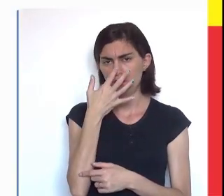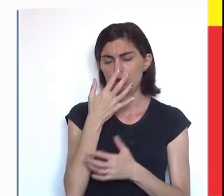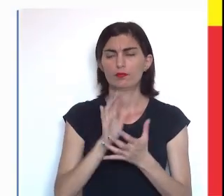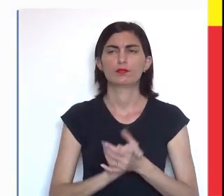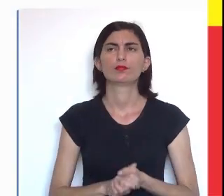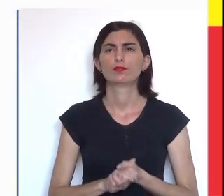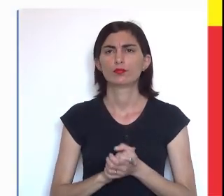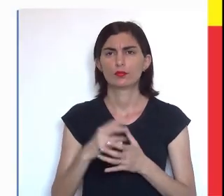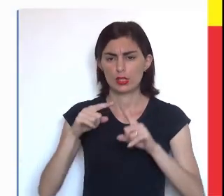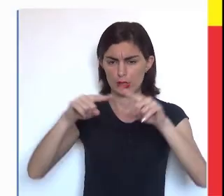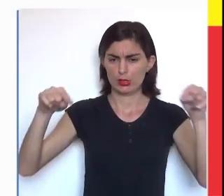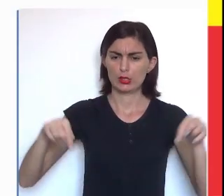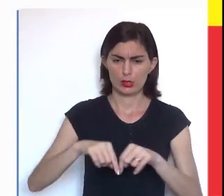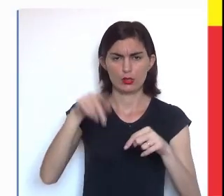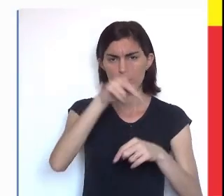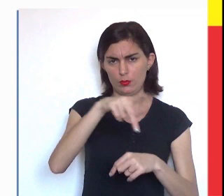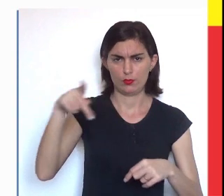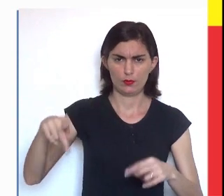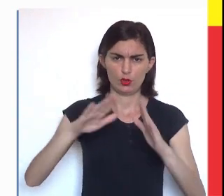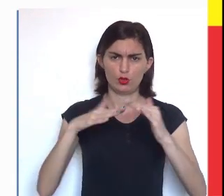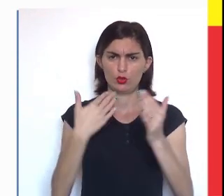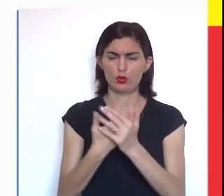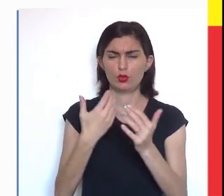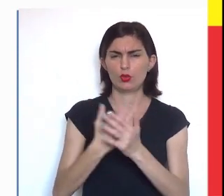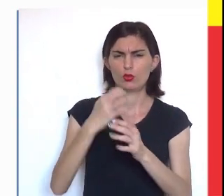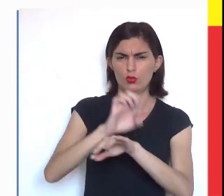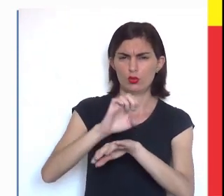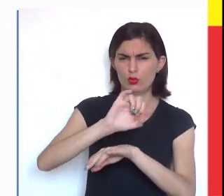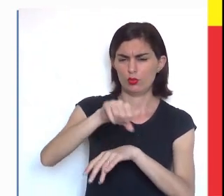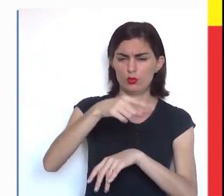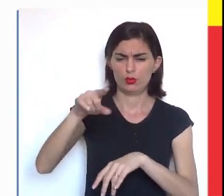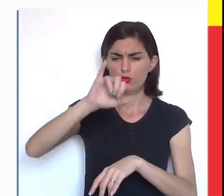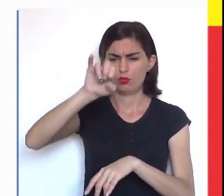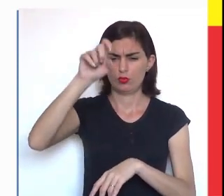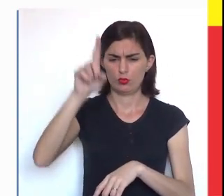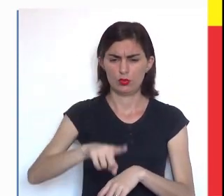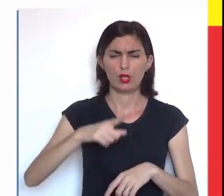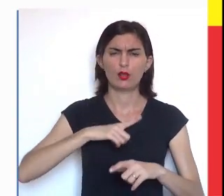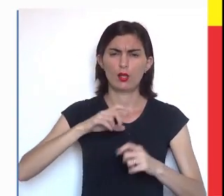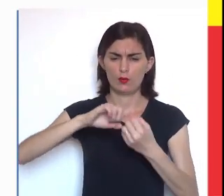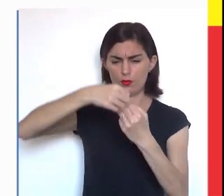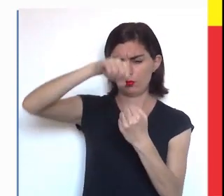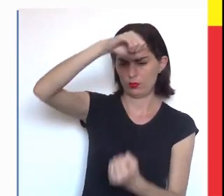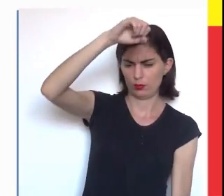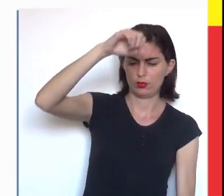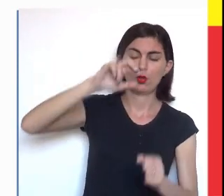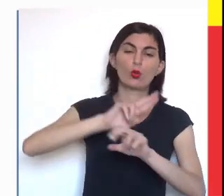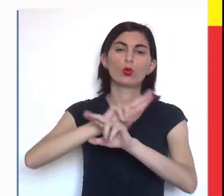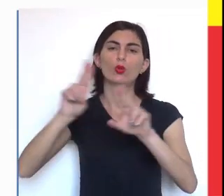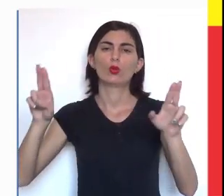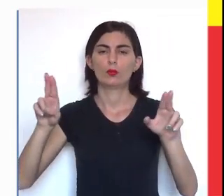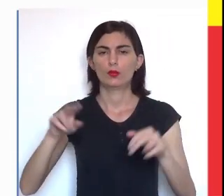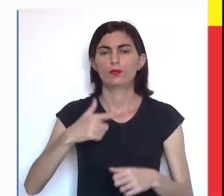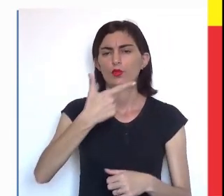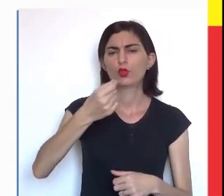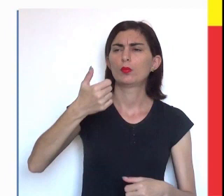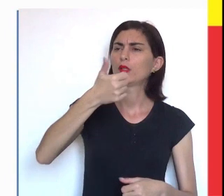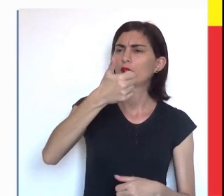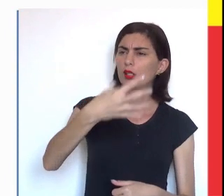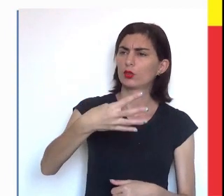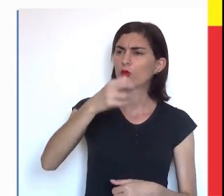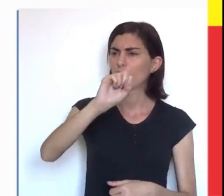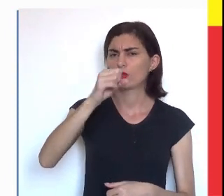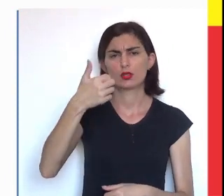Observe. Na sala dos professores da Escola Estadual São José, há um cartaz com a frase. Em